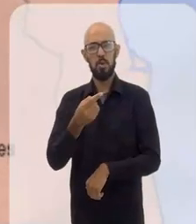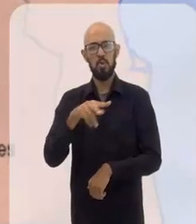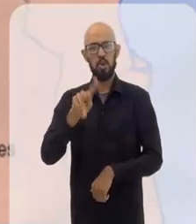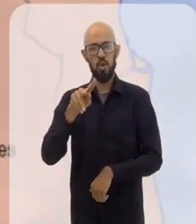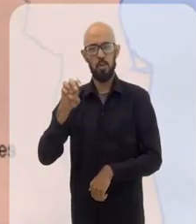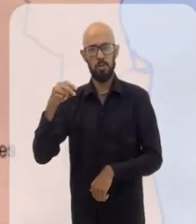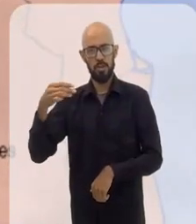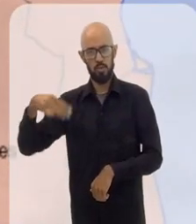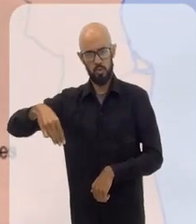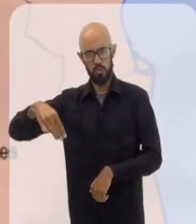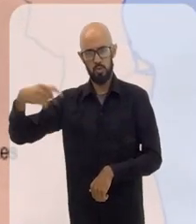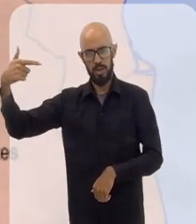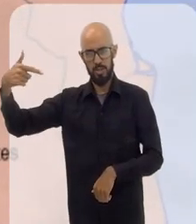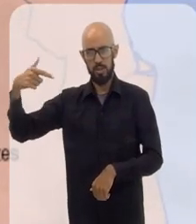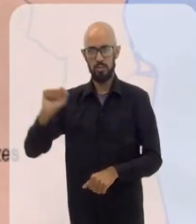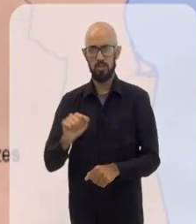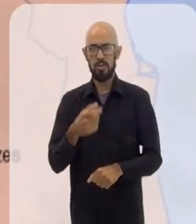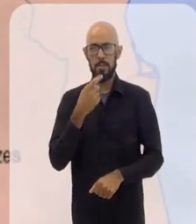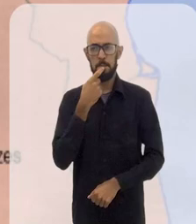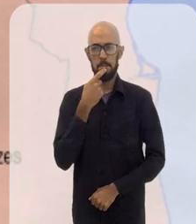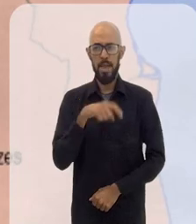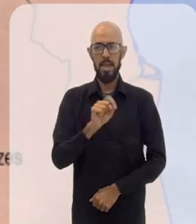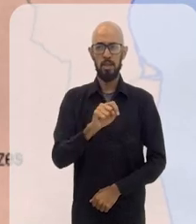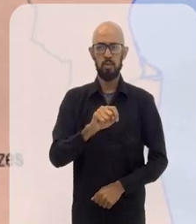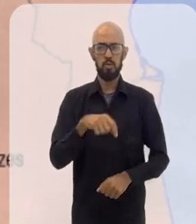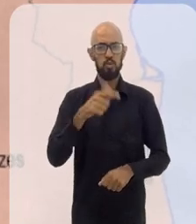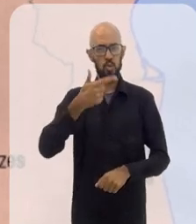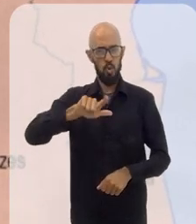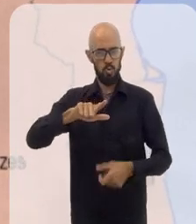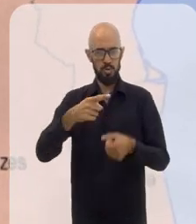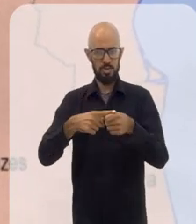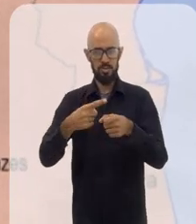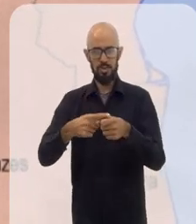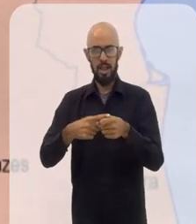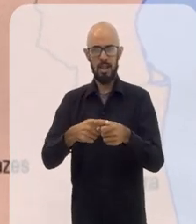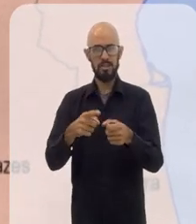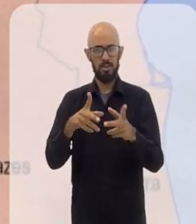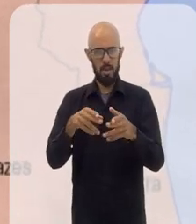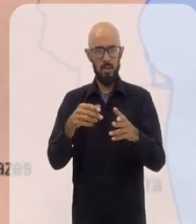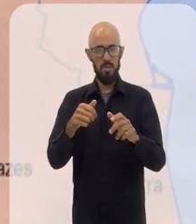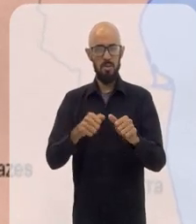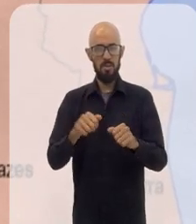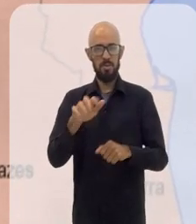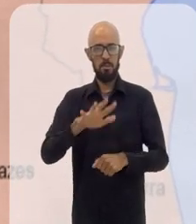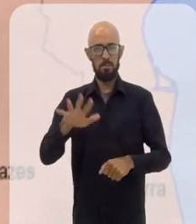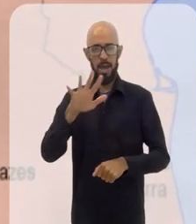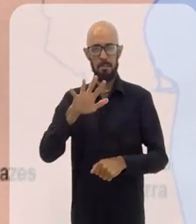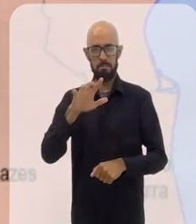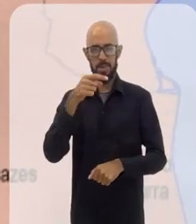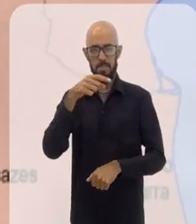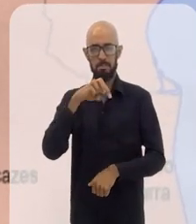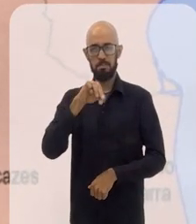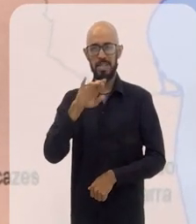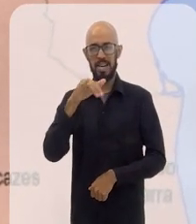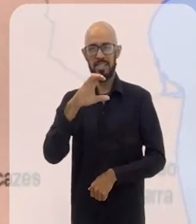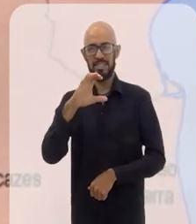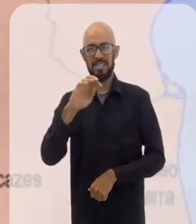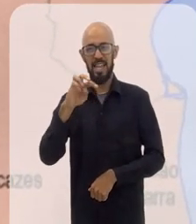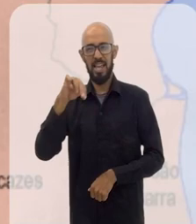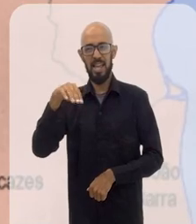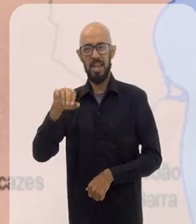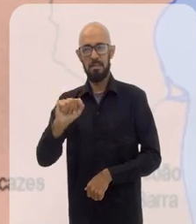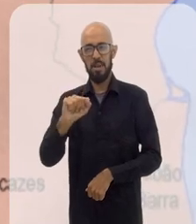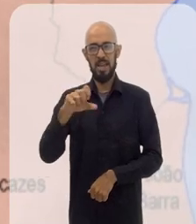fluminenses Cambuci, Bom Jesus do Itabapuana, Laje do Muriaé, Miracema, Natividade, São